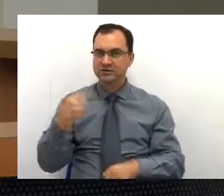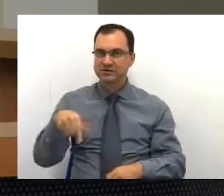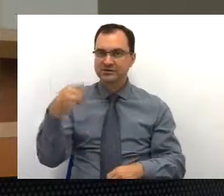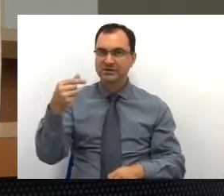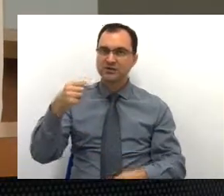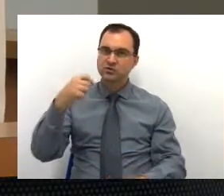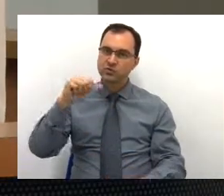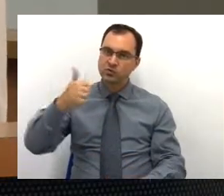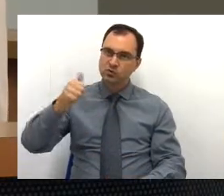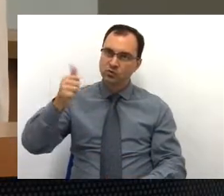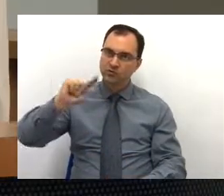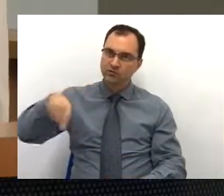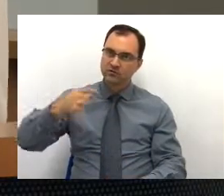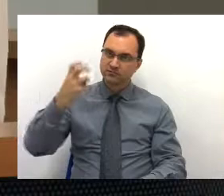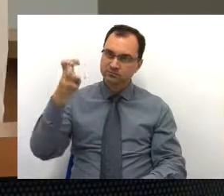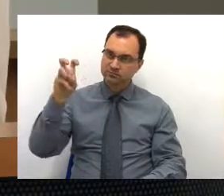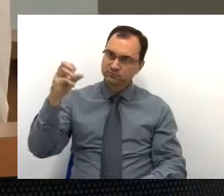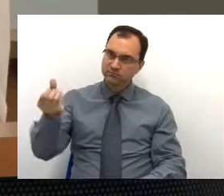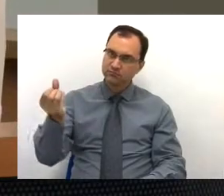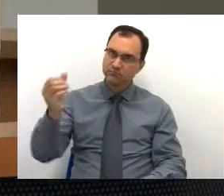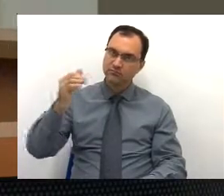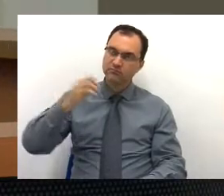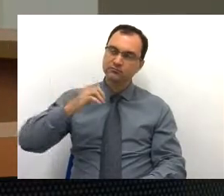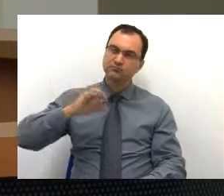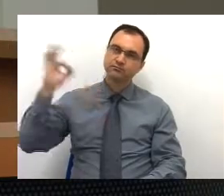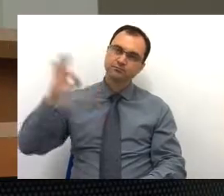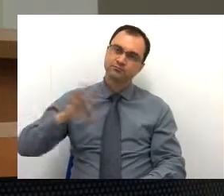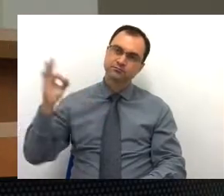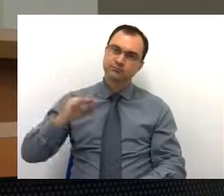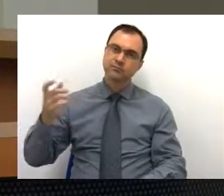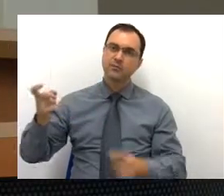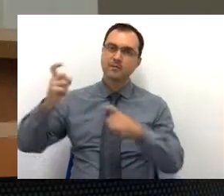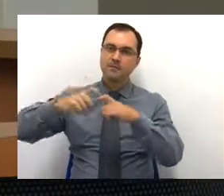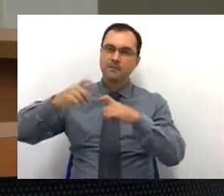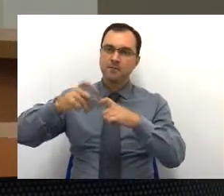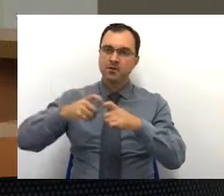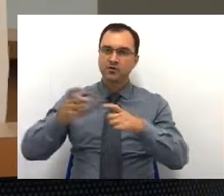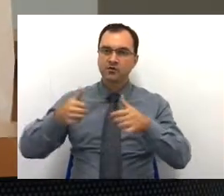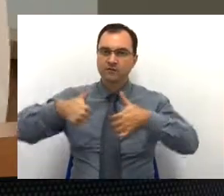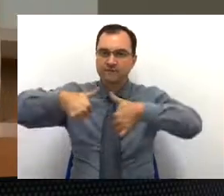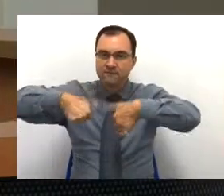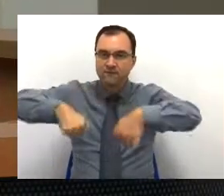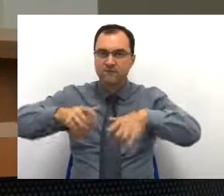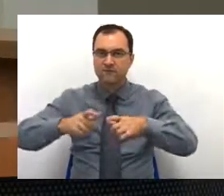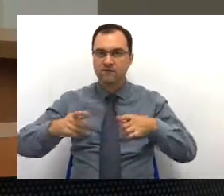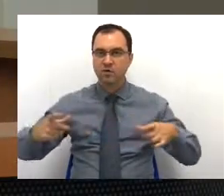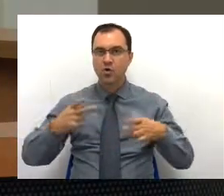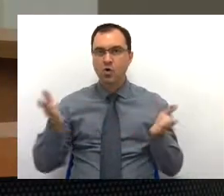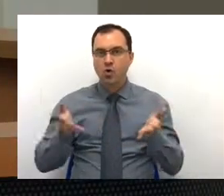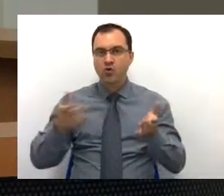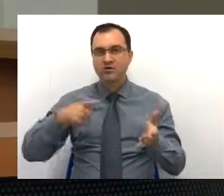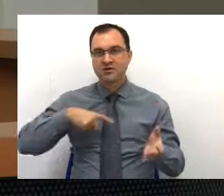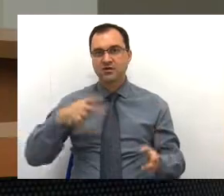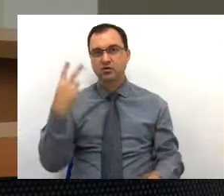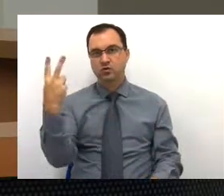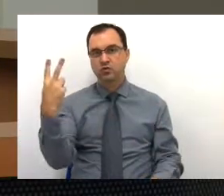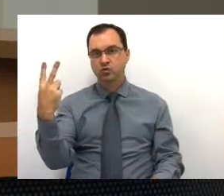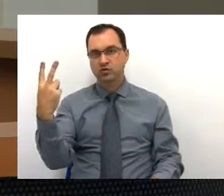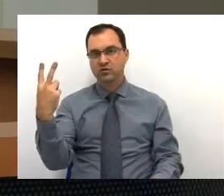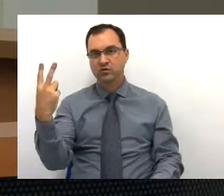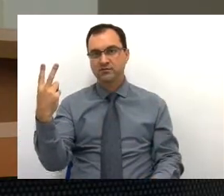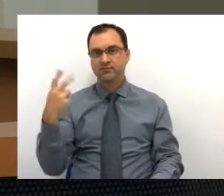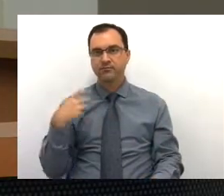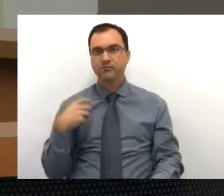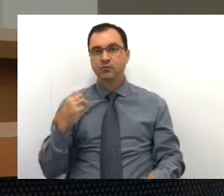de 11,56. Ampliar o número de médicos residentes, hoje nós temos dois, o objetivo é,